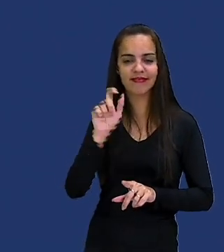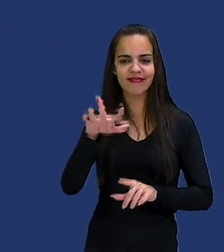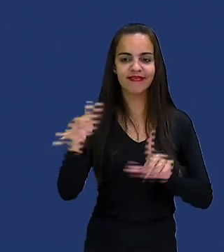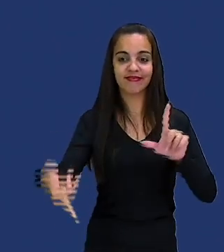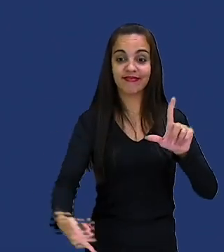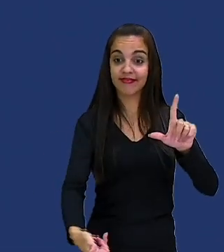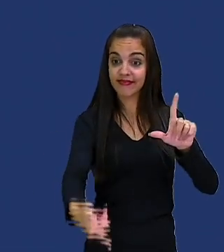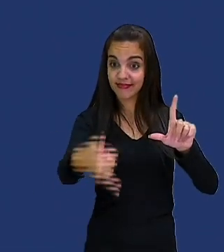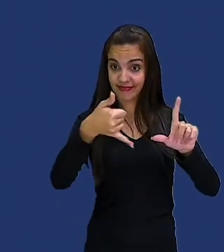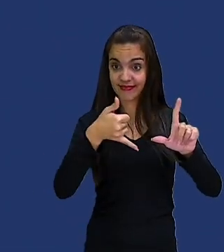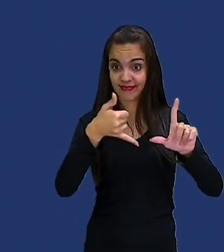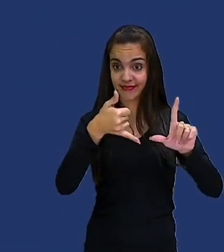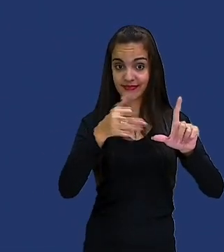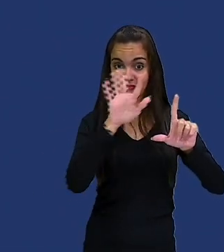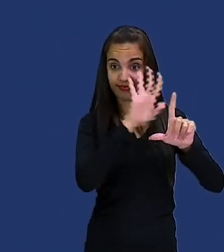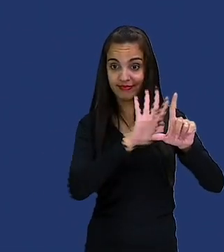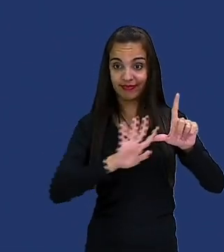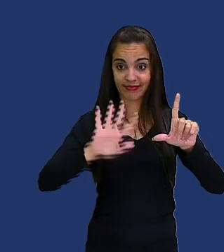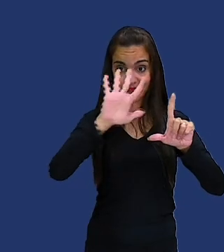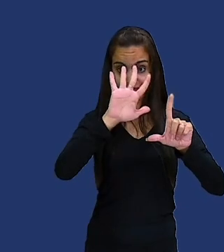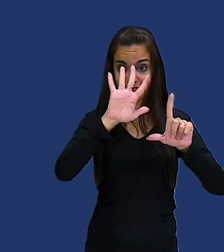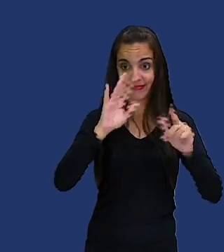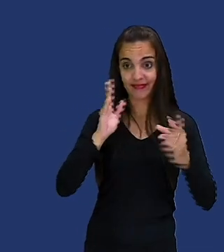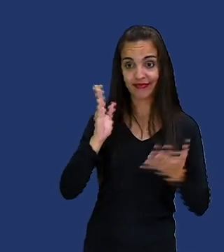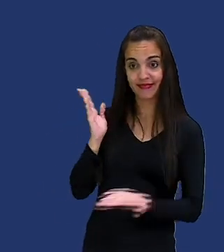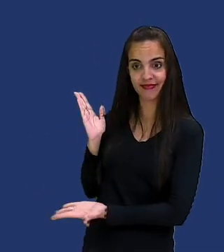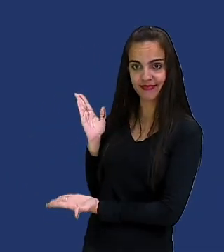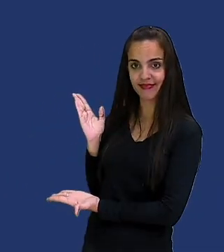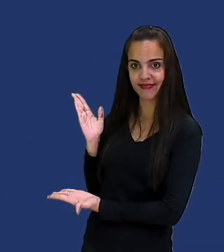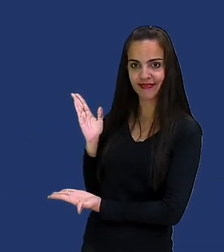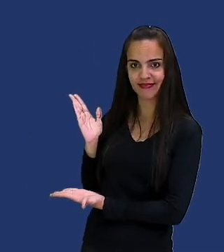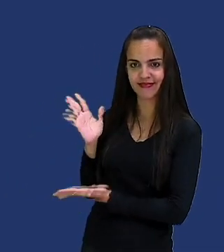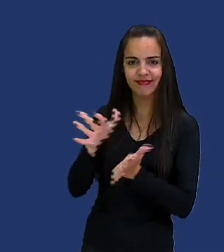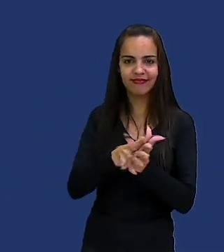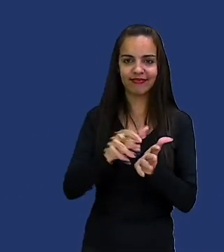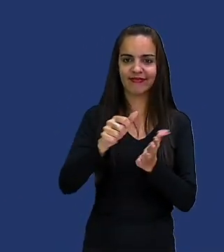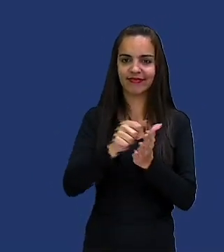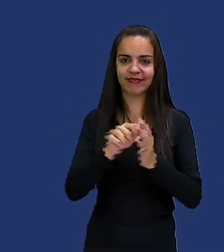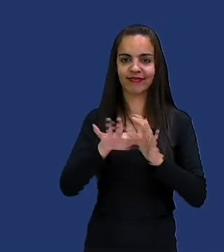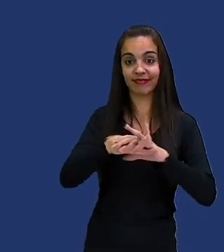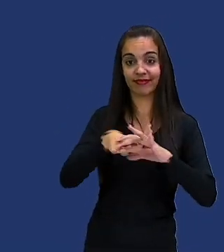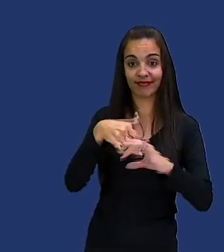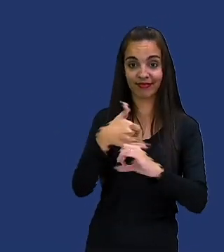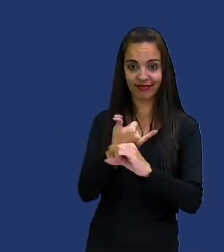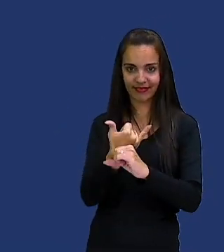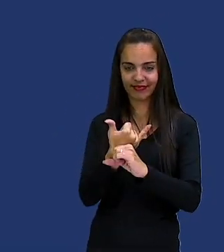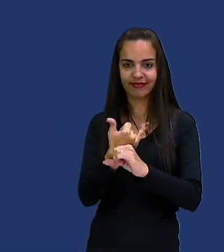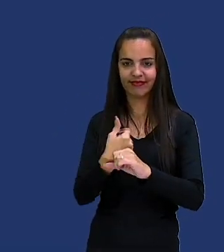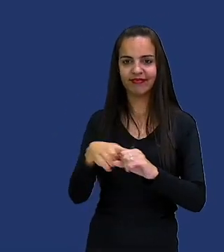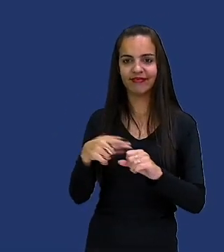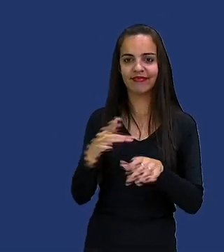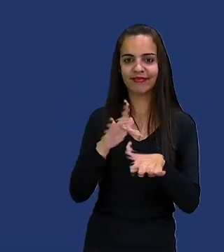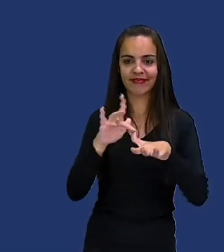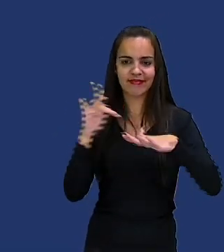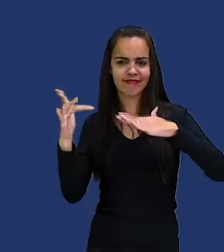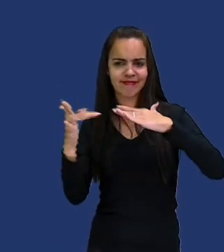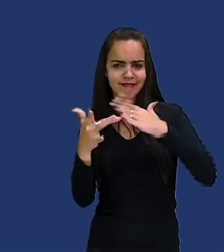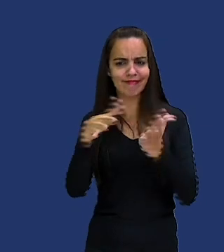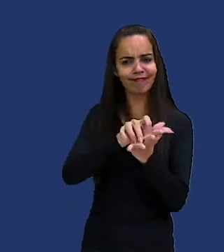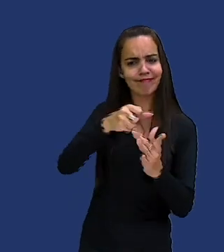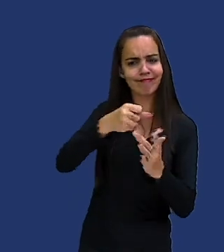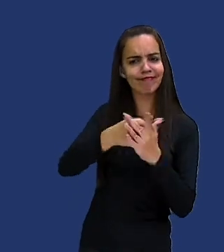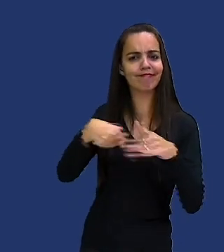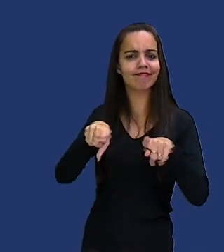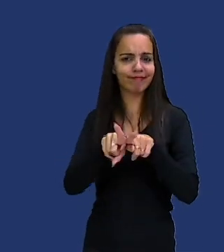seu celular na imagem que aparece no canto da tela. Se inscreva em nosso canal do YouTube e acesse as nossas redes